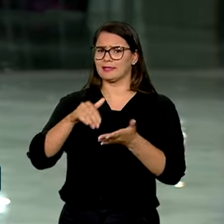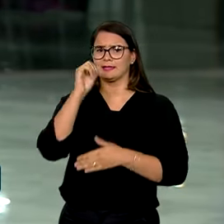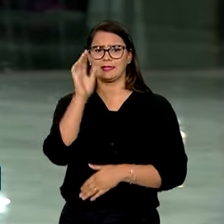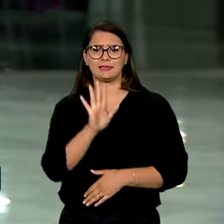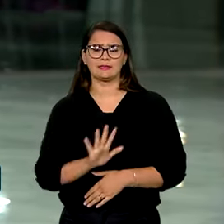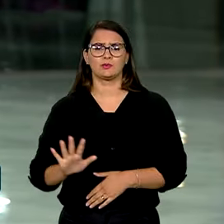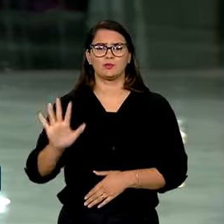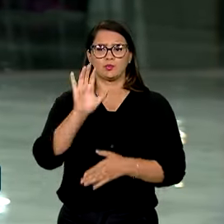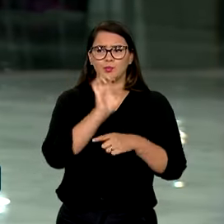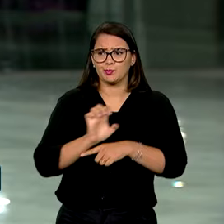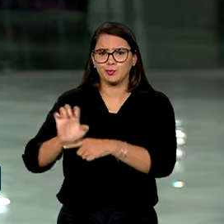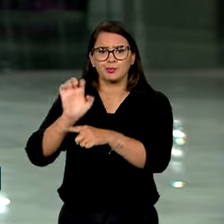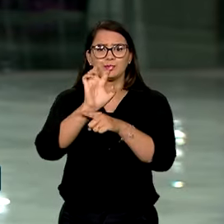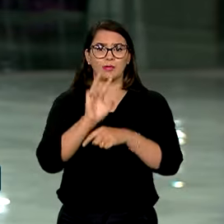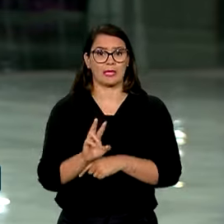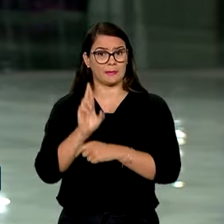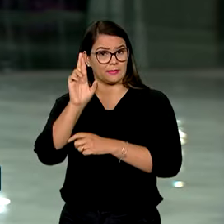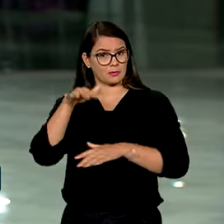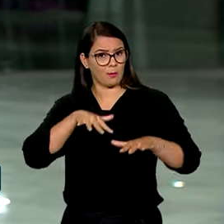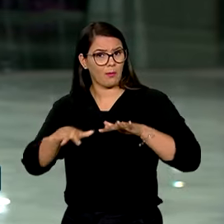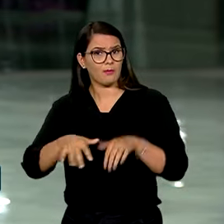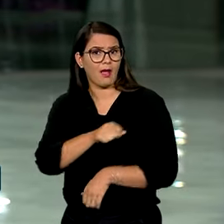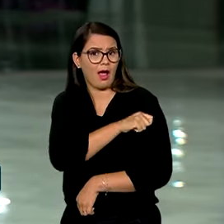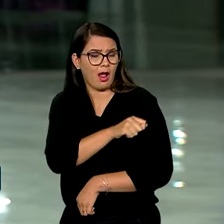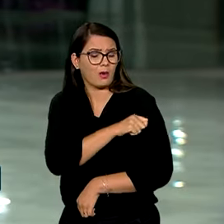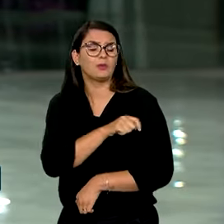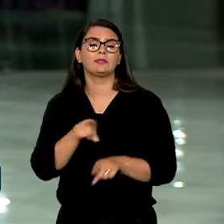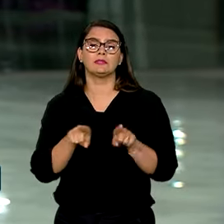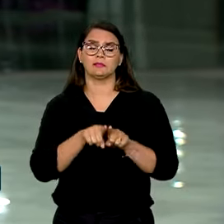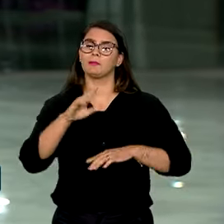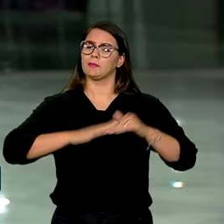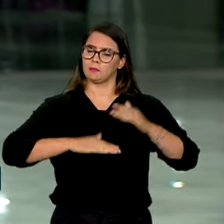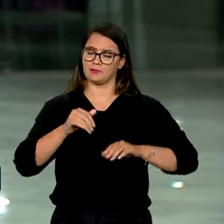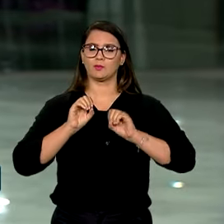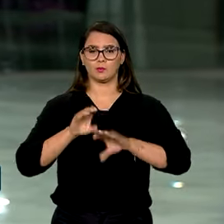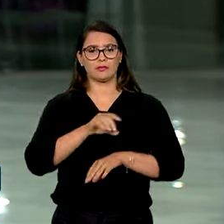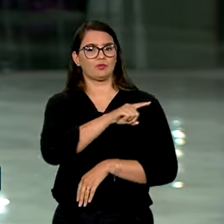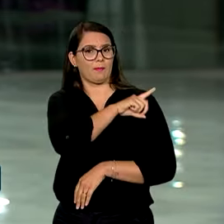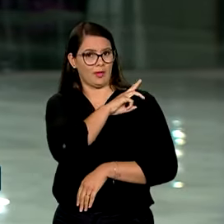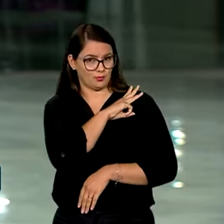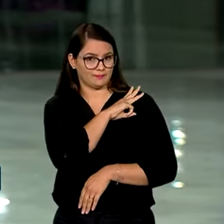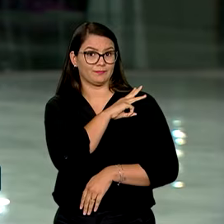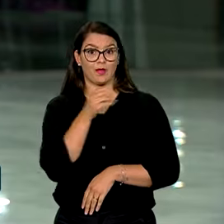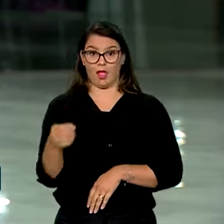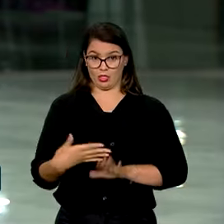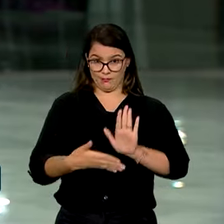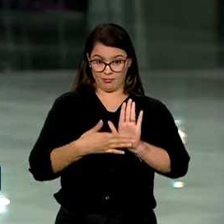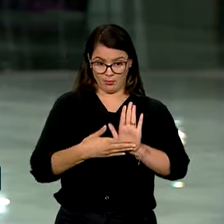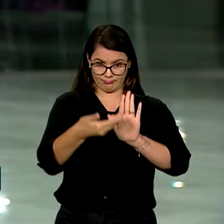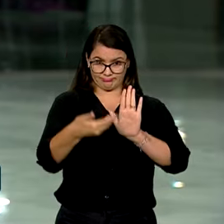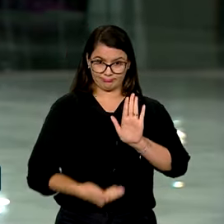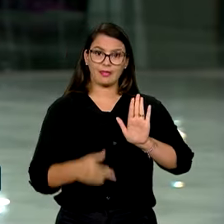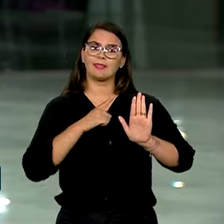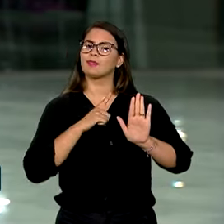educação, representações dos movimentos de estudantes e profissionais do ensino médio. A nova proposta traz,